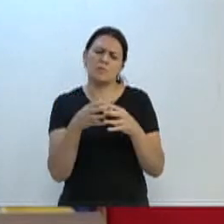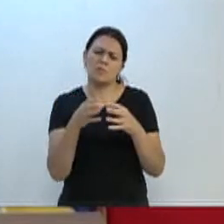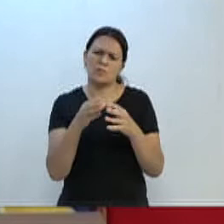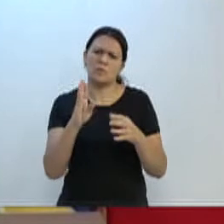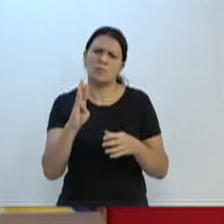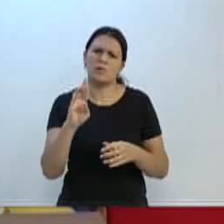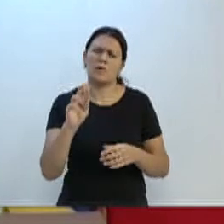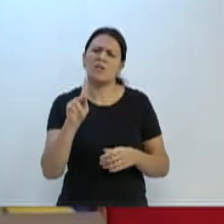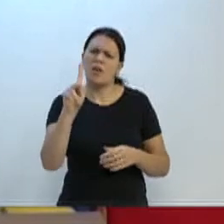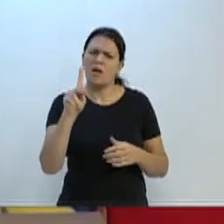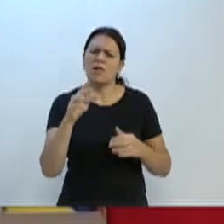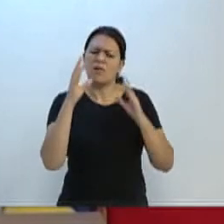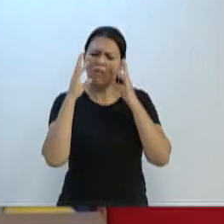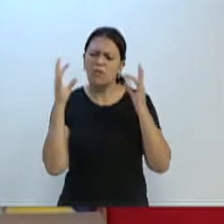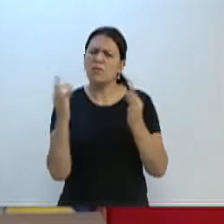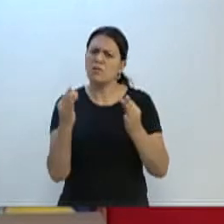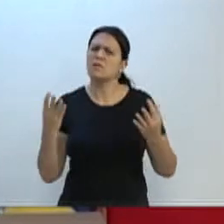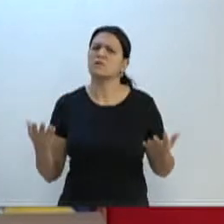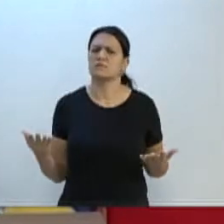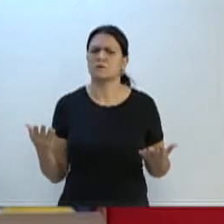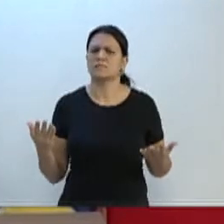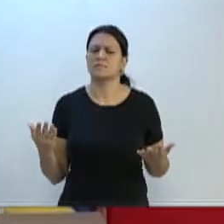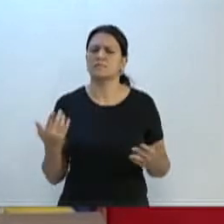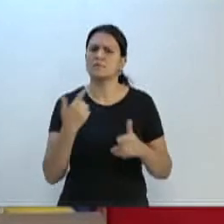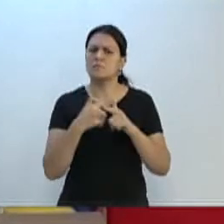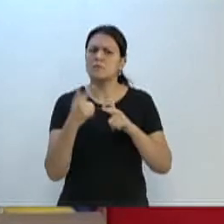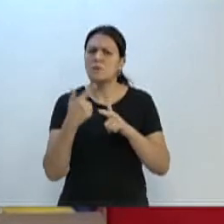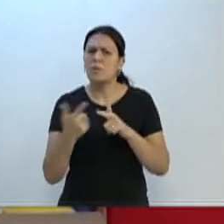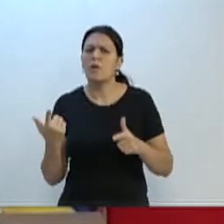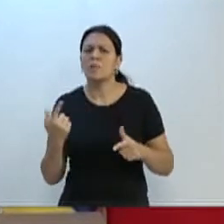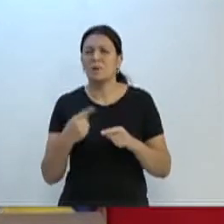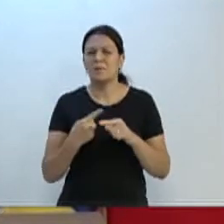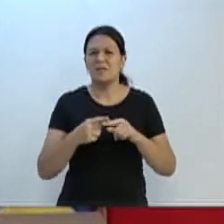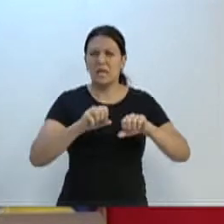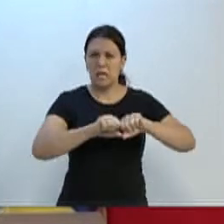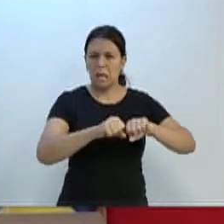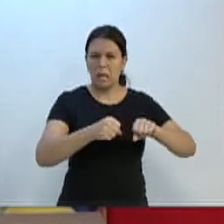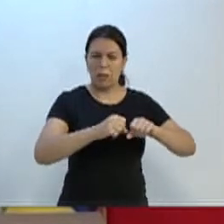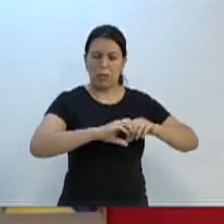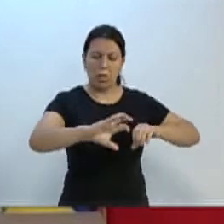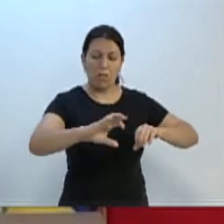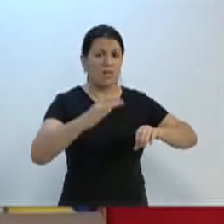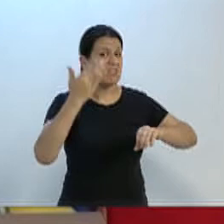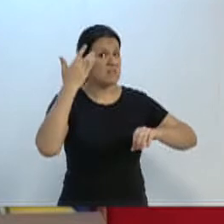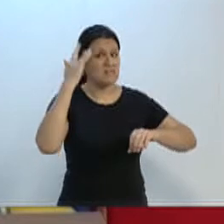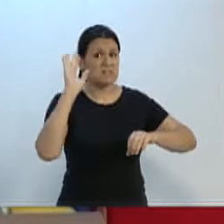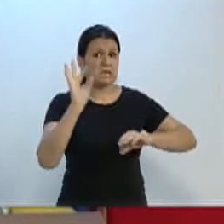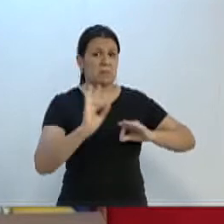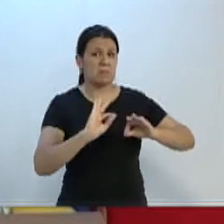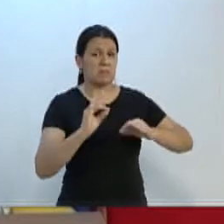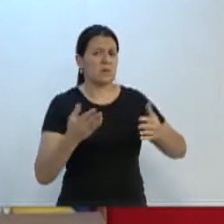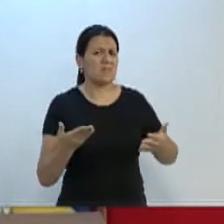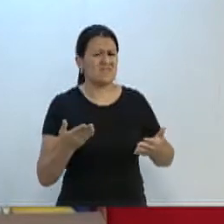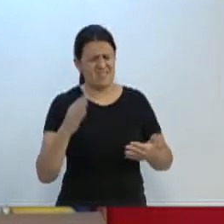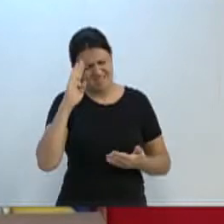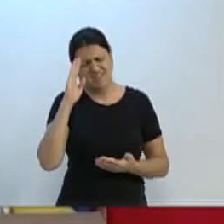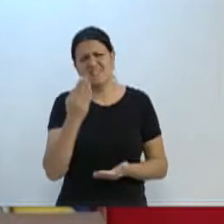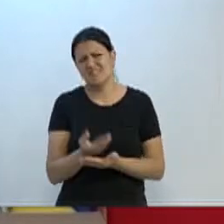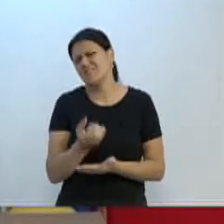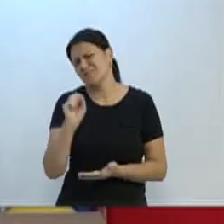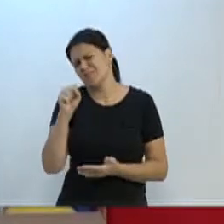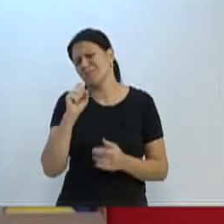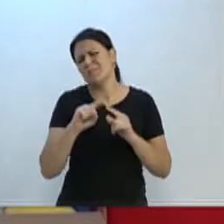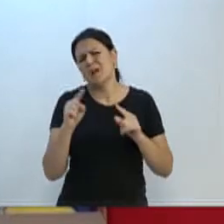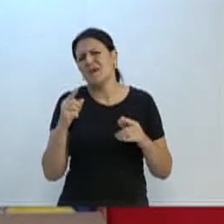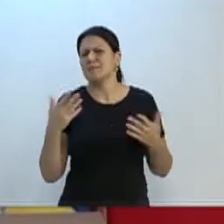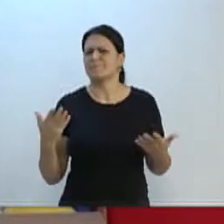atenção. Quando der algum problema de que vocês quebram a tubulação e não sabem consertar, eu acredito que sabem consertar sim. Mas se